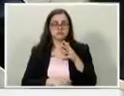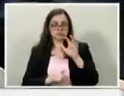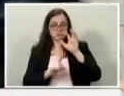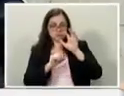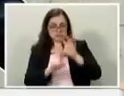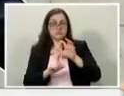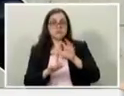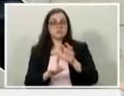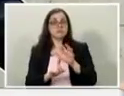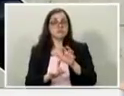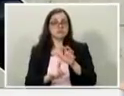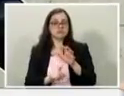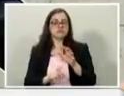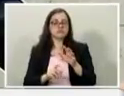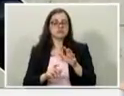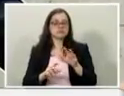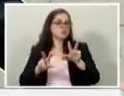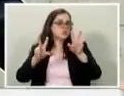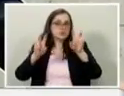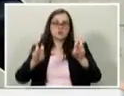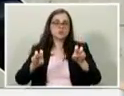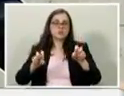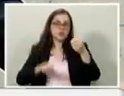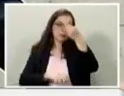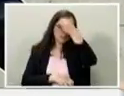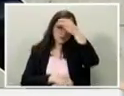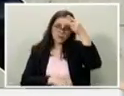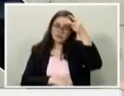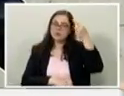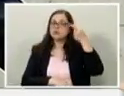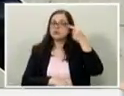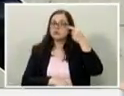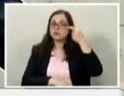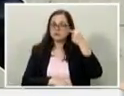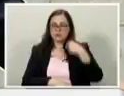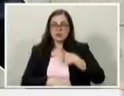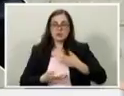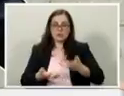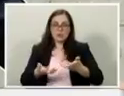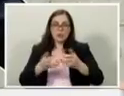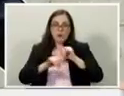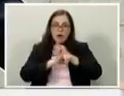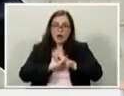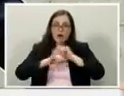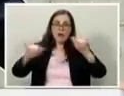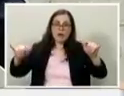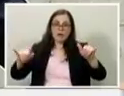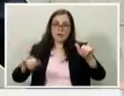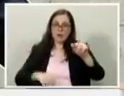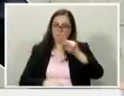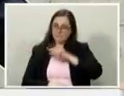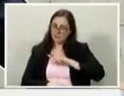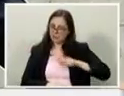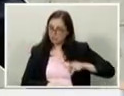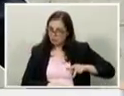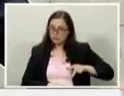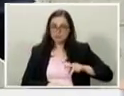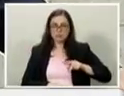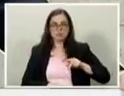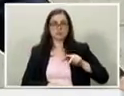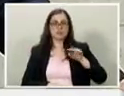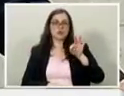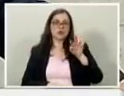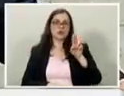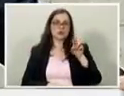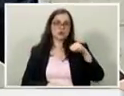falando a respeito do prefeito João Dória. Eu queria dizer uma coisa, presidente Eduardo Tuma,